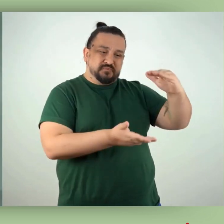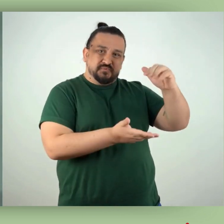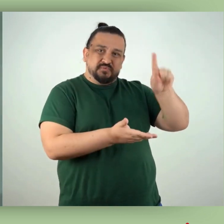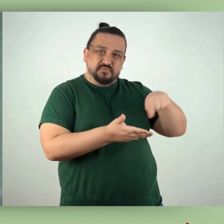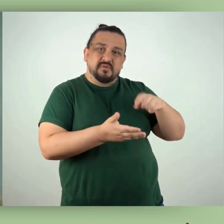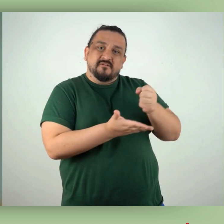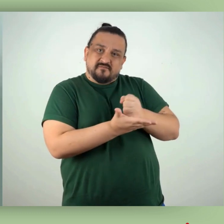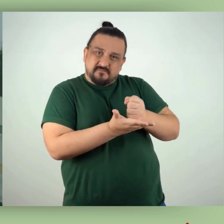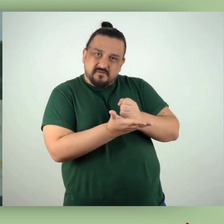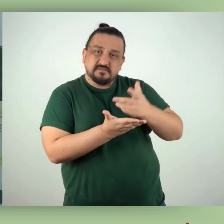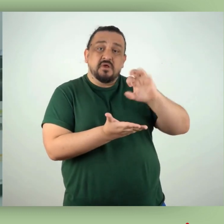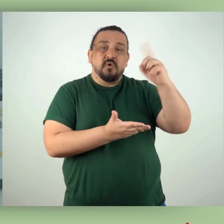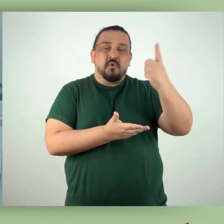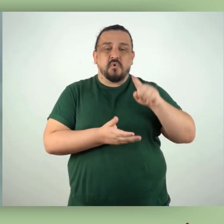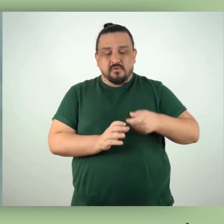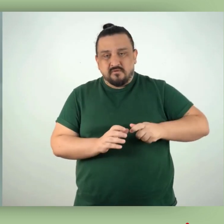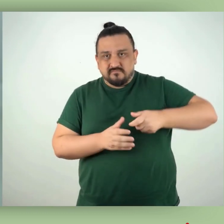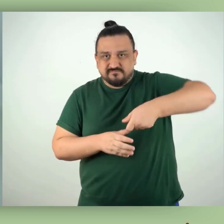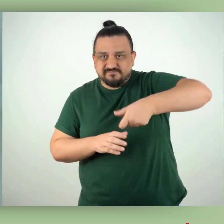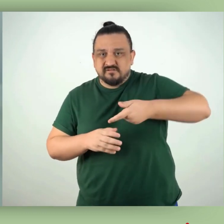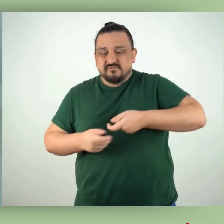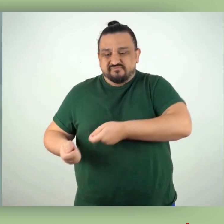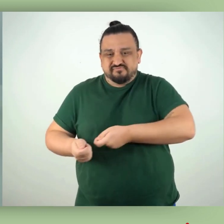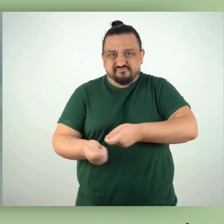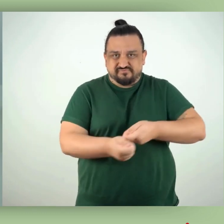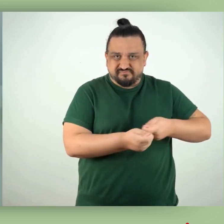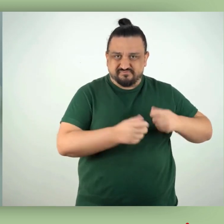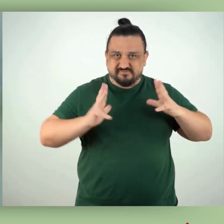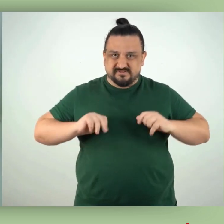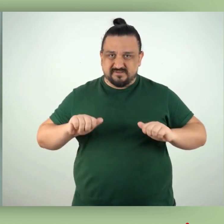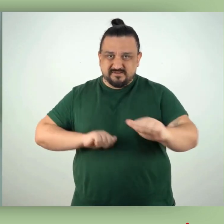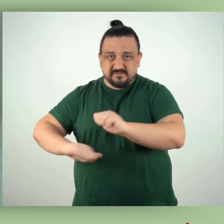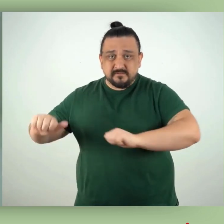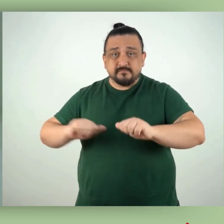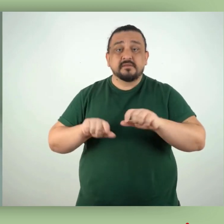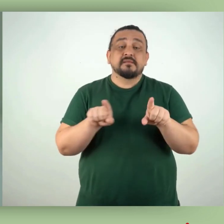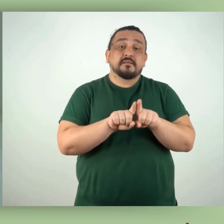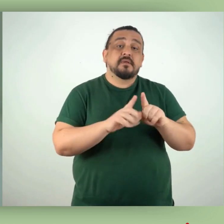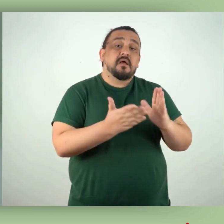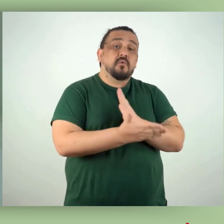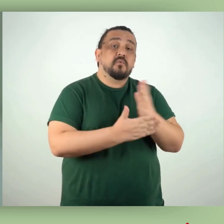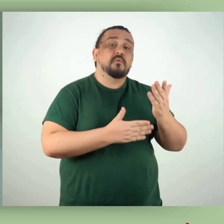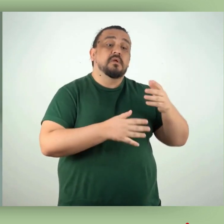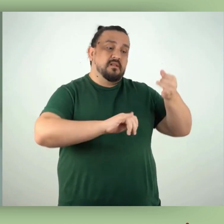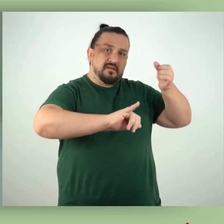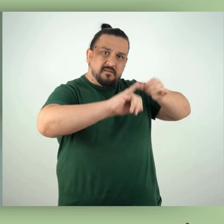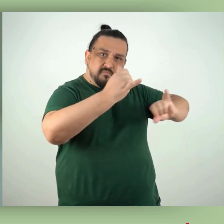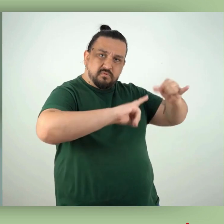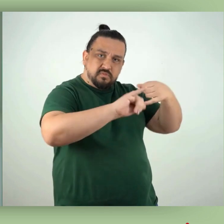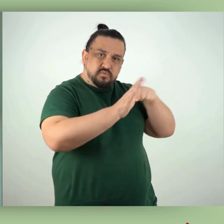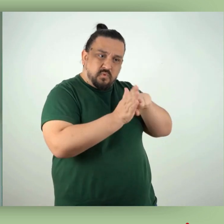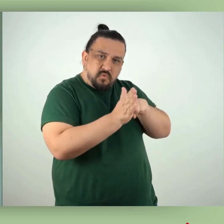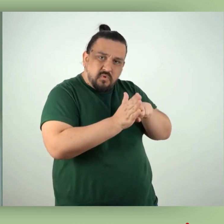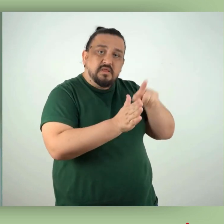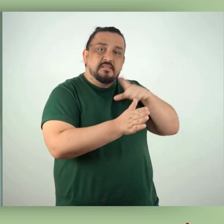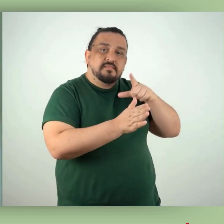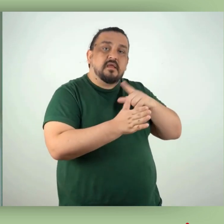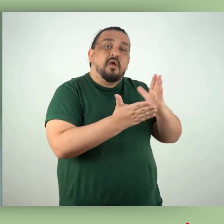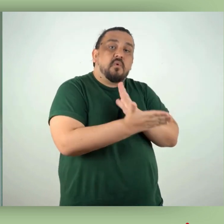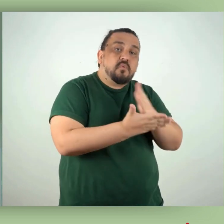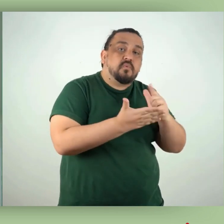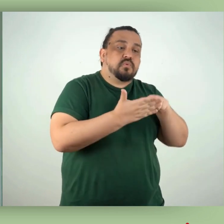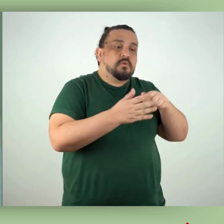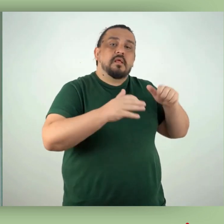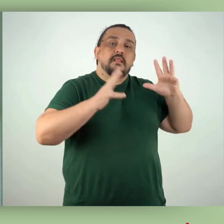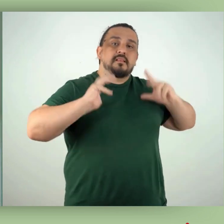farmacêuticos, resíduos de saneantes, desinfetantes e desinfestantes, reagentes para laboratórios e recipientes